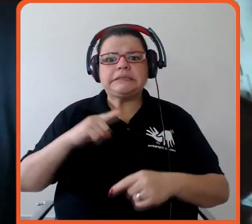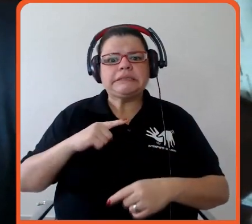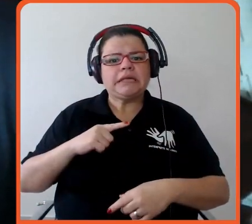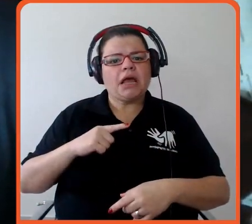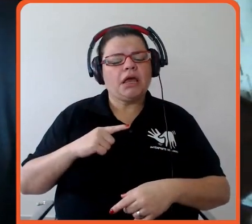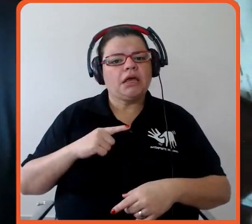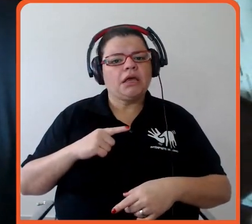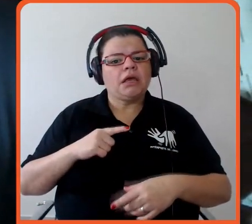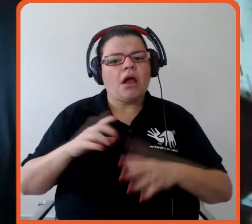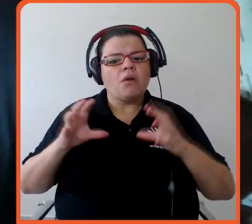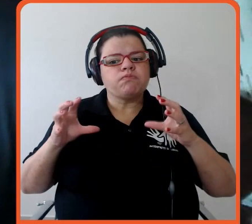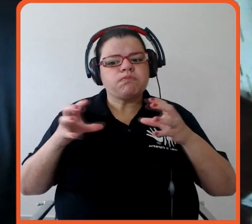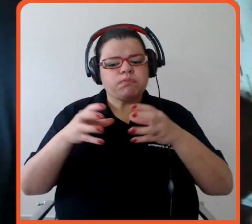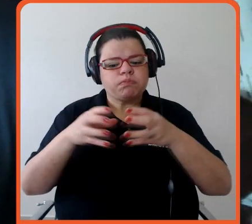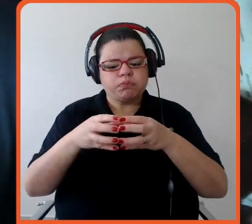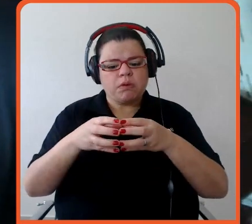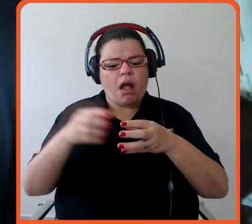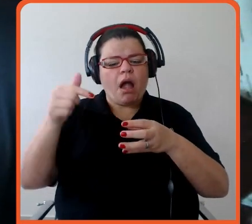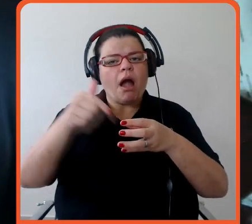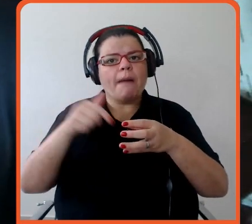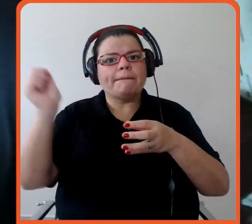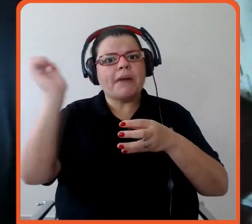brasileira, né?